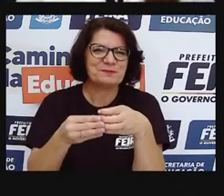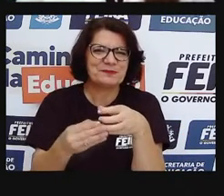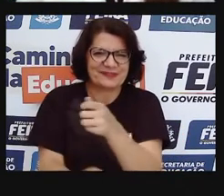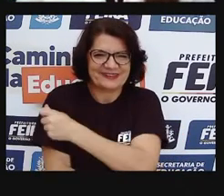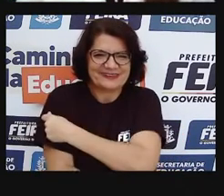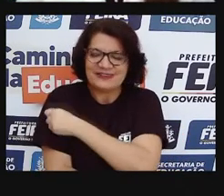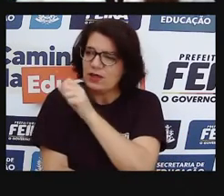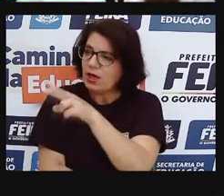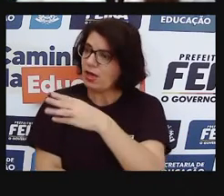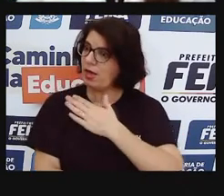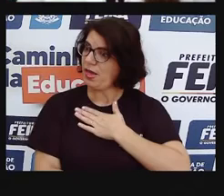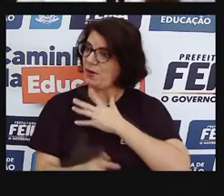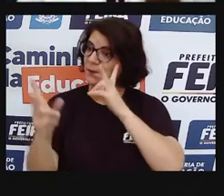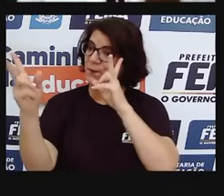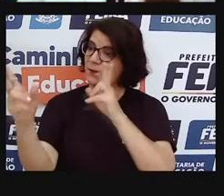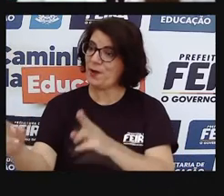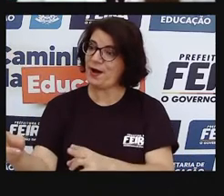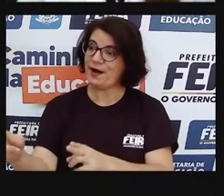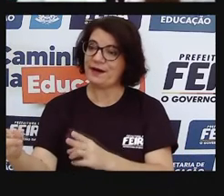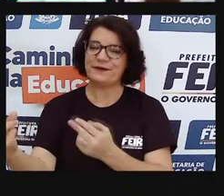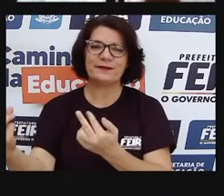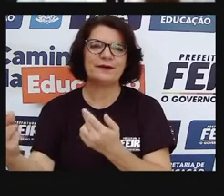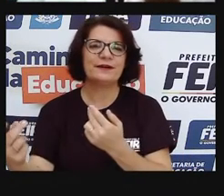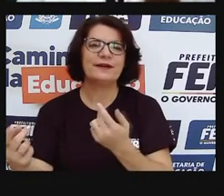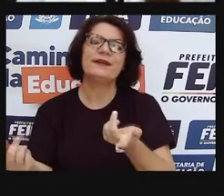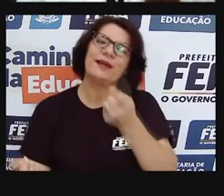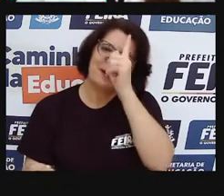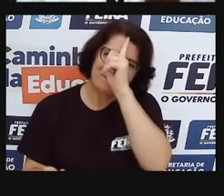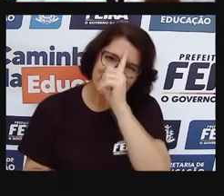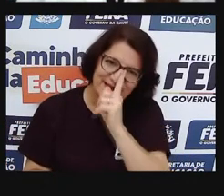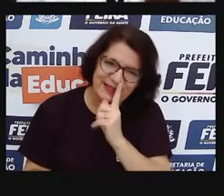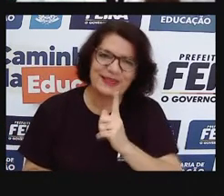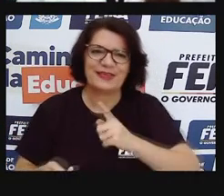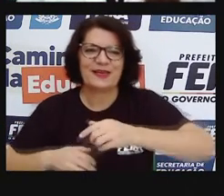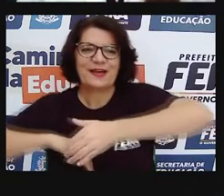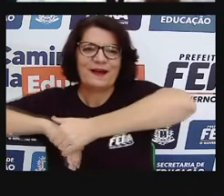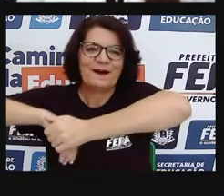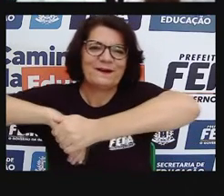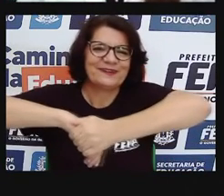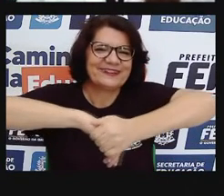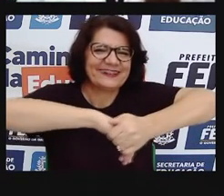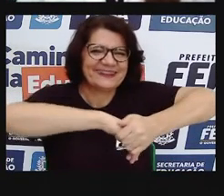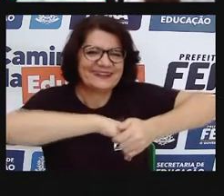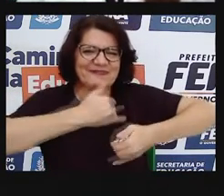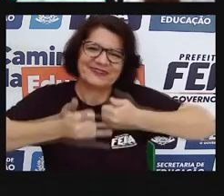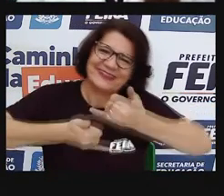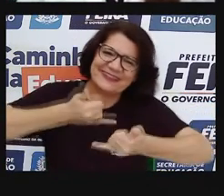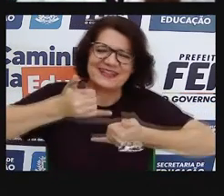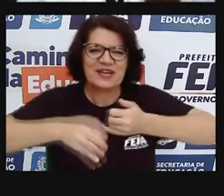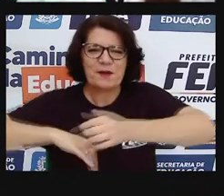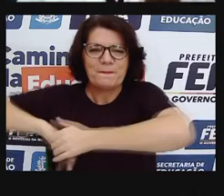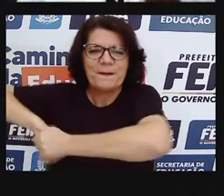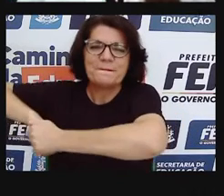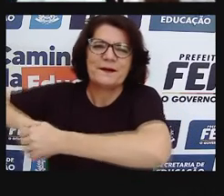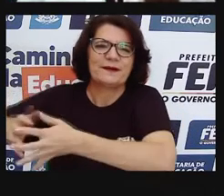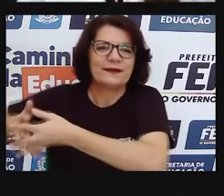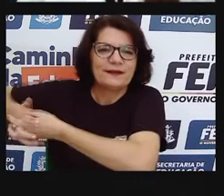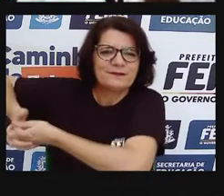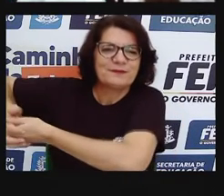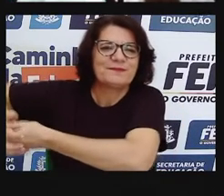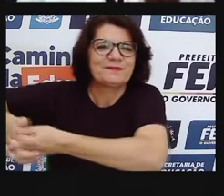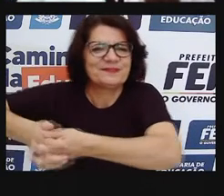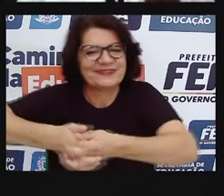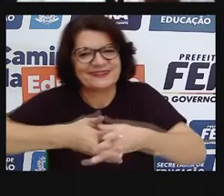Tem brincadeira de corda, amarelinha. A amarelinha de hoje é comprada, né, antigamente era um